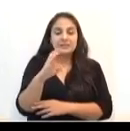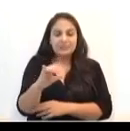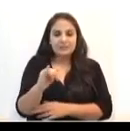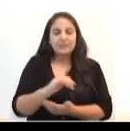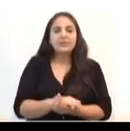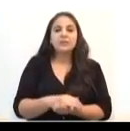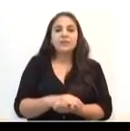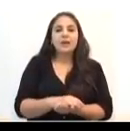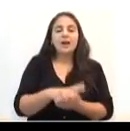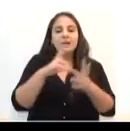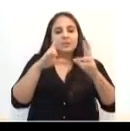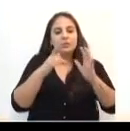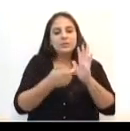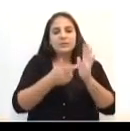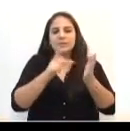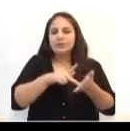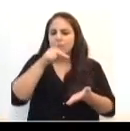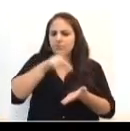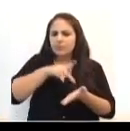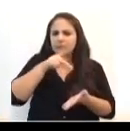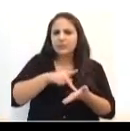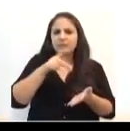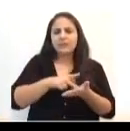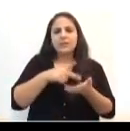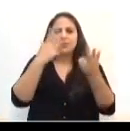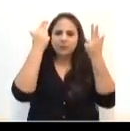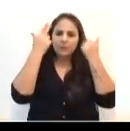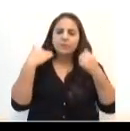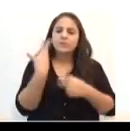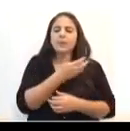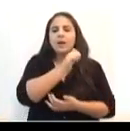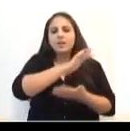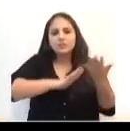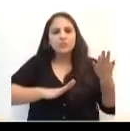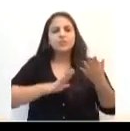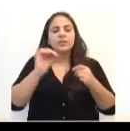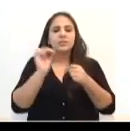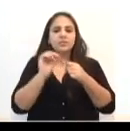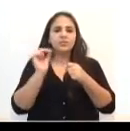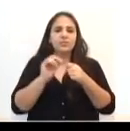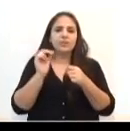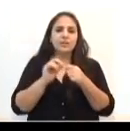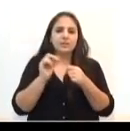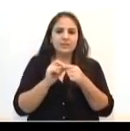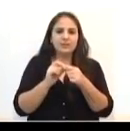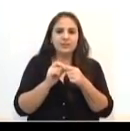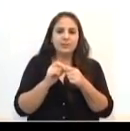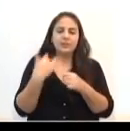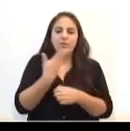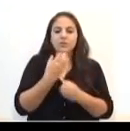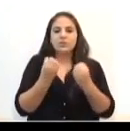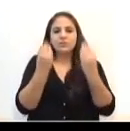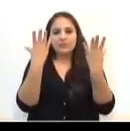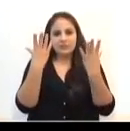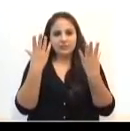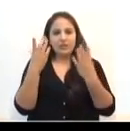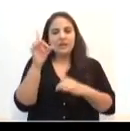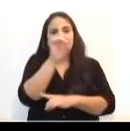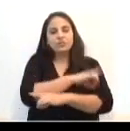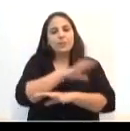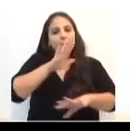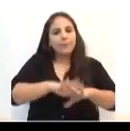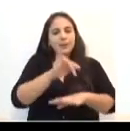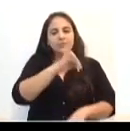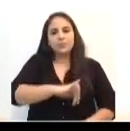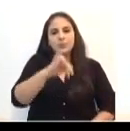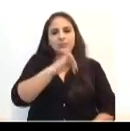sobre o real sentido da Páscoa e também as atividades programadas para comemorarmos esta data, a data mais